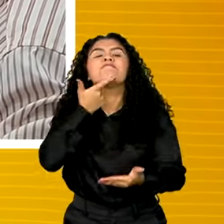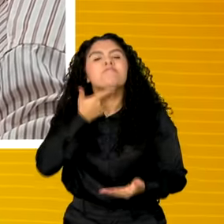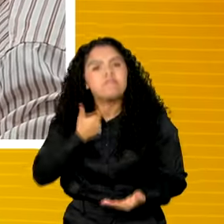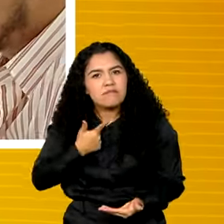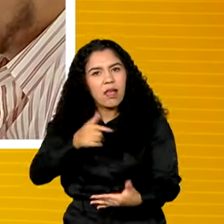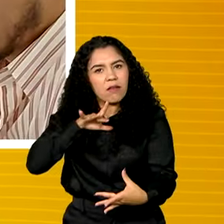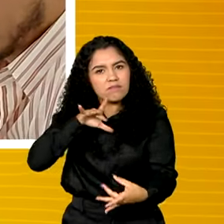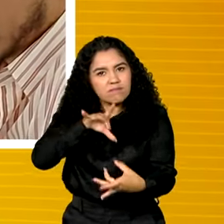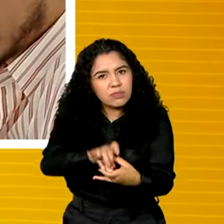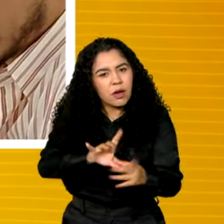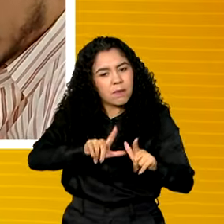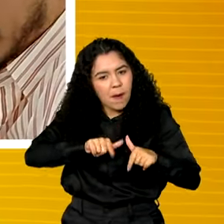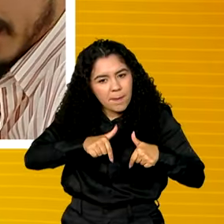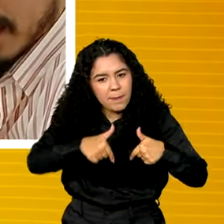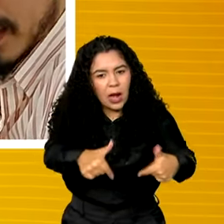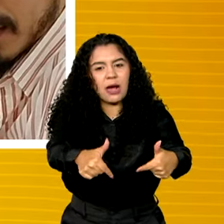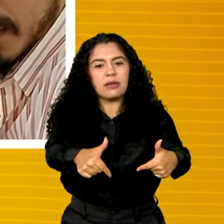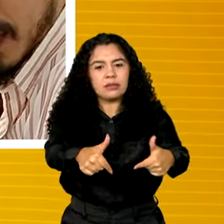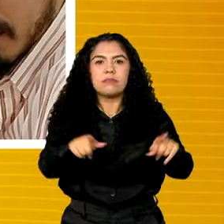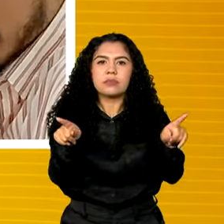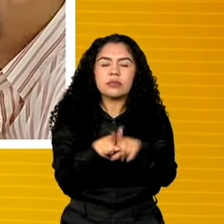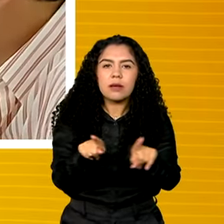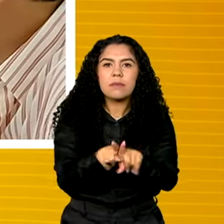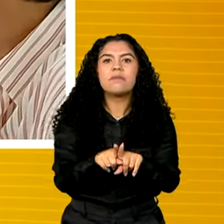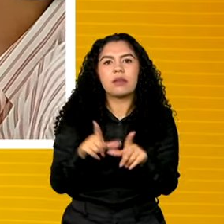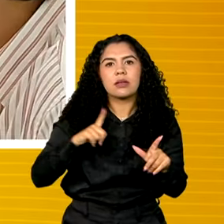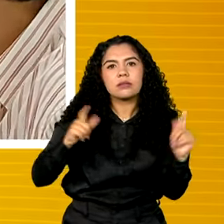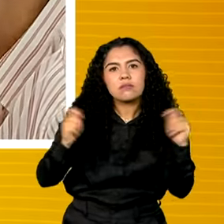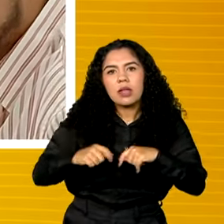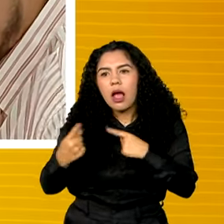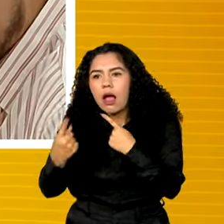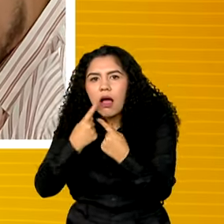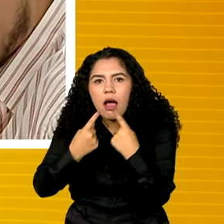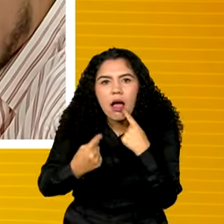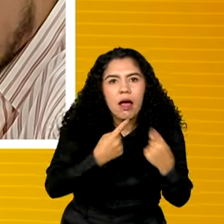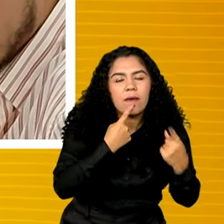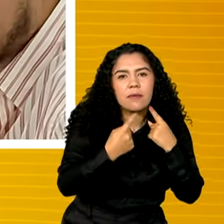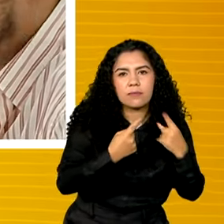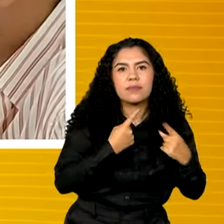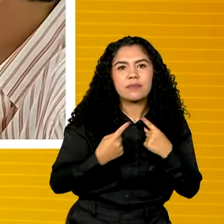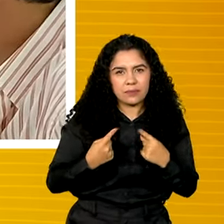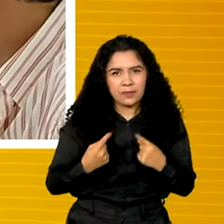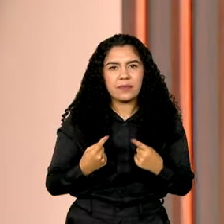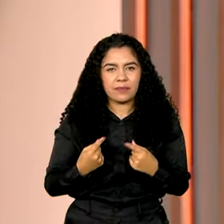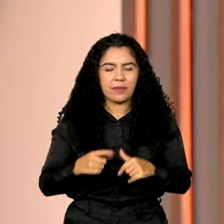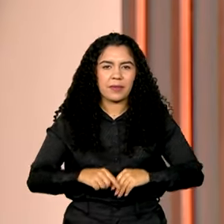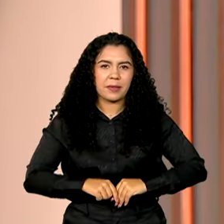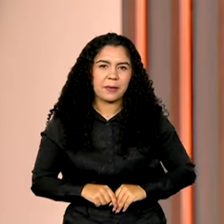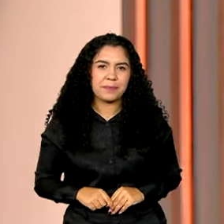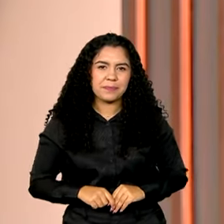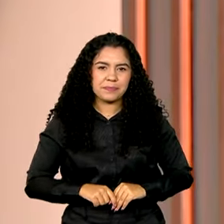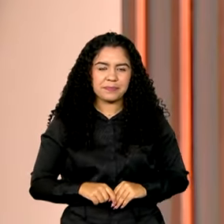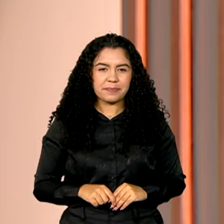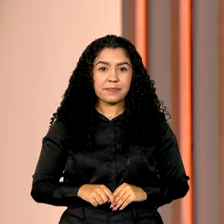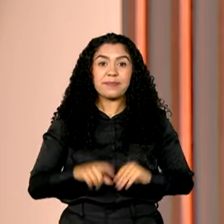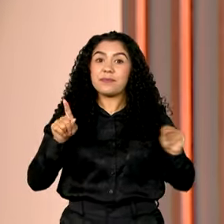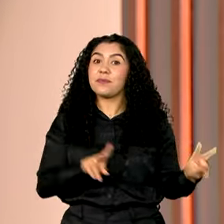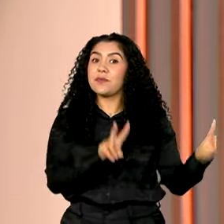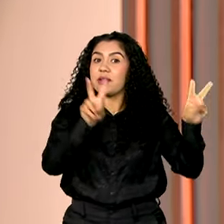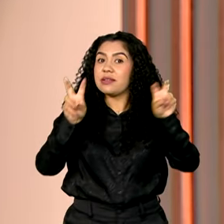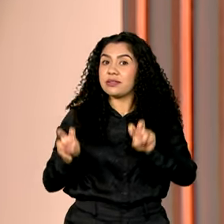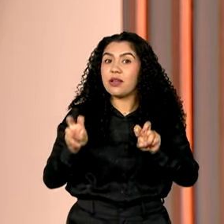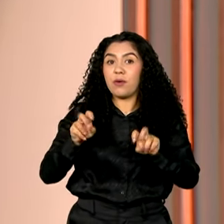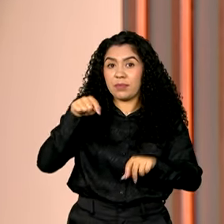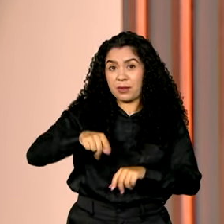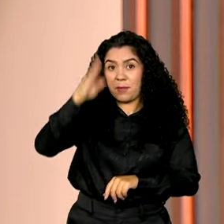a Liga, e as escolas de Samba tem uma capacidade de diálogo que deve existar, não consegue dizer para a população. As exportações